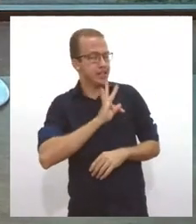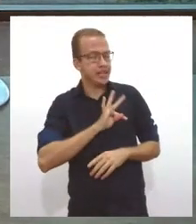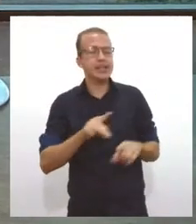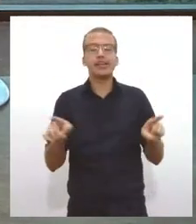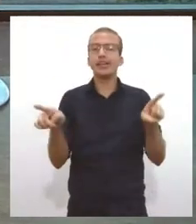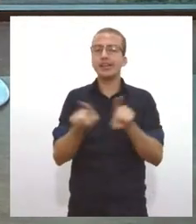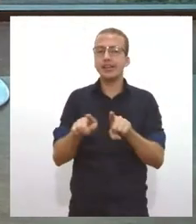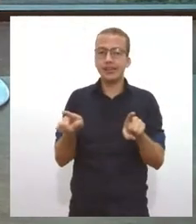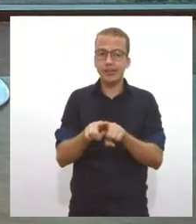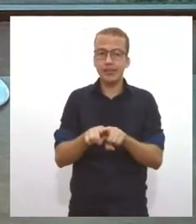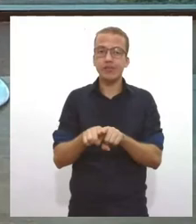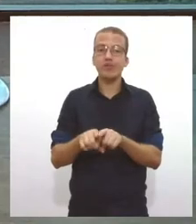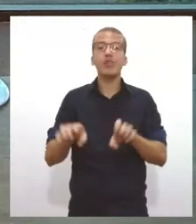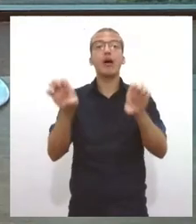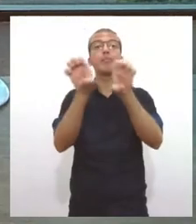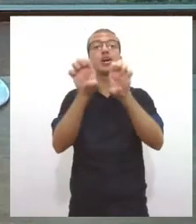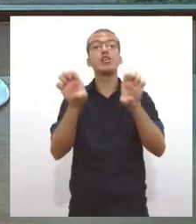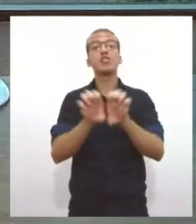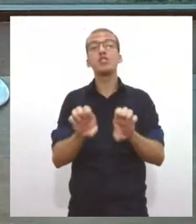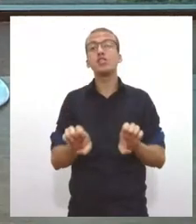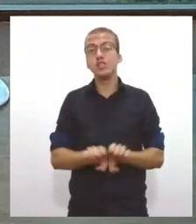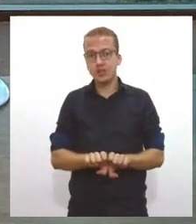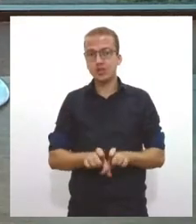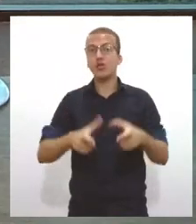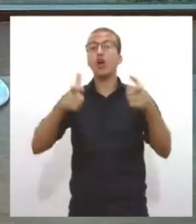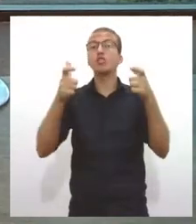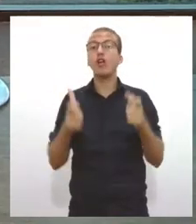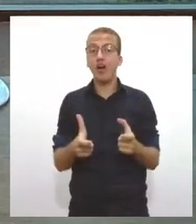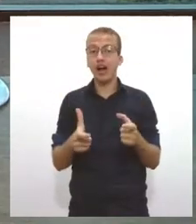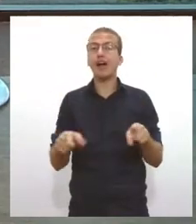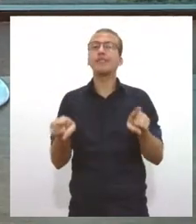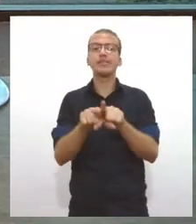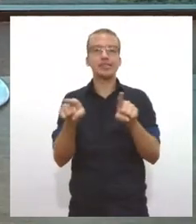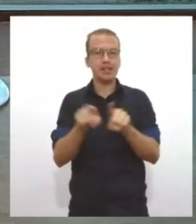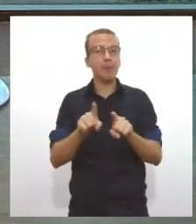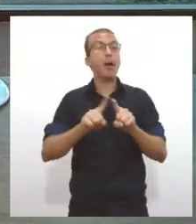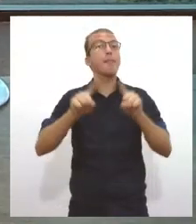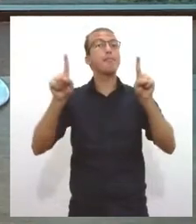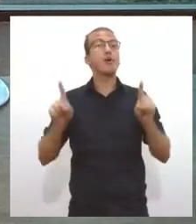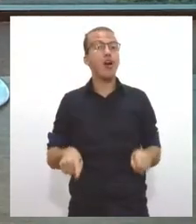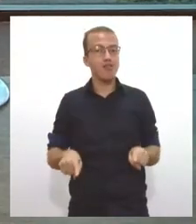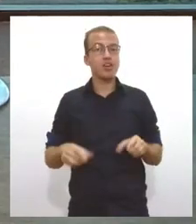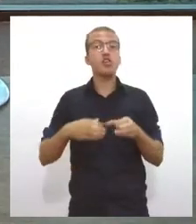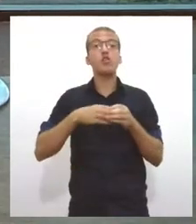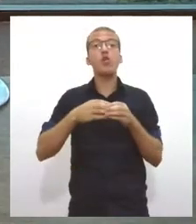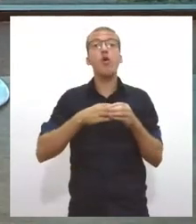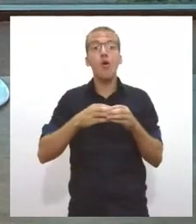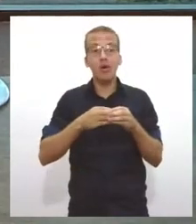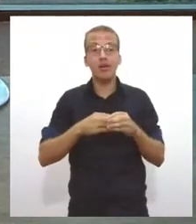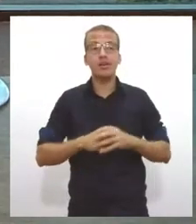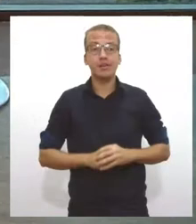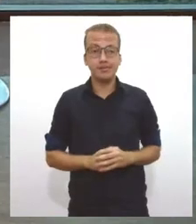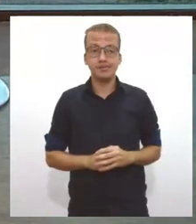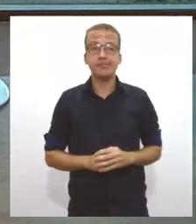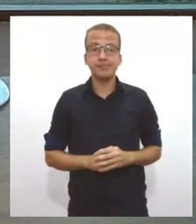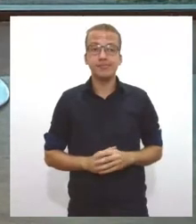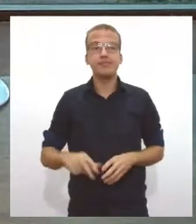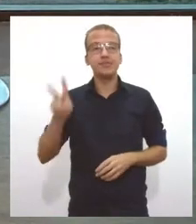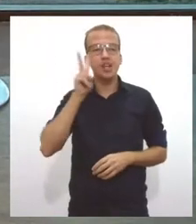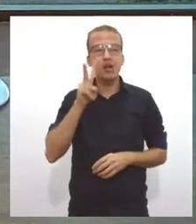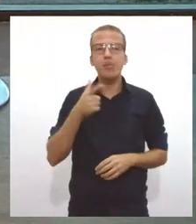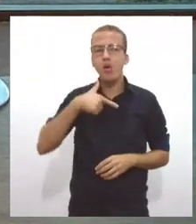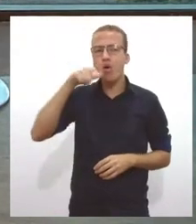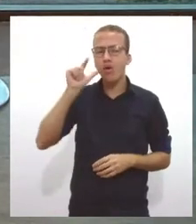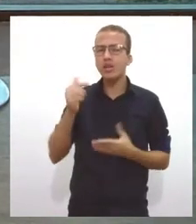estrutura. física e principalmente humana, né? É concurso público aí. Lembra antes a gente conversando com o